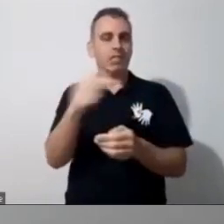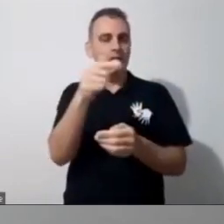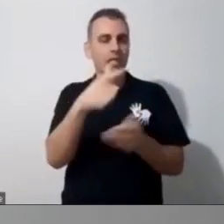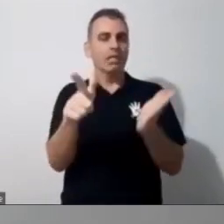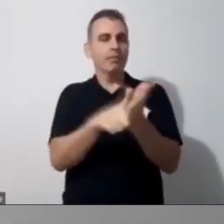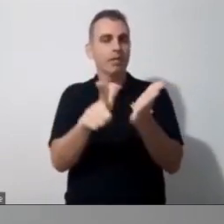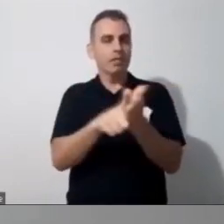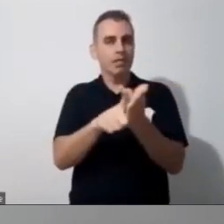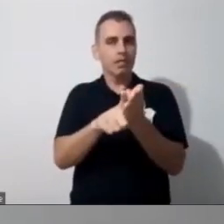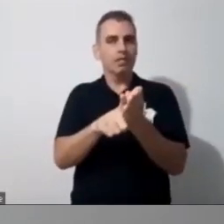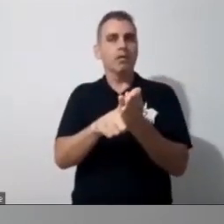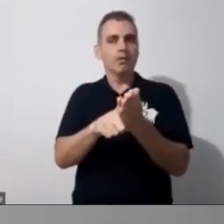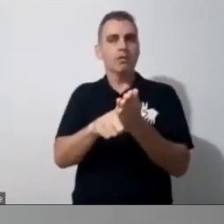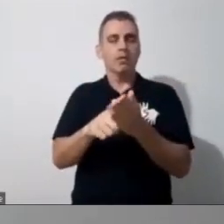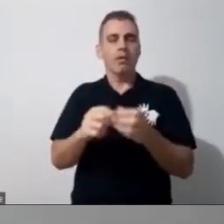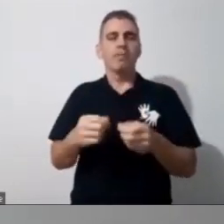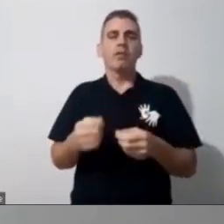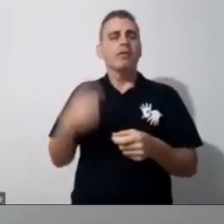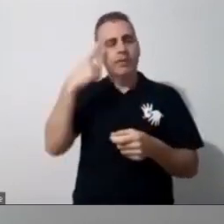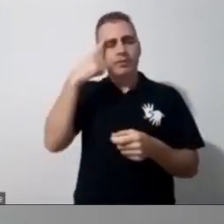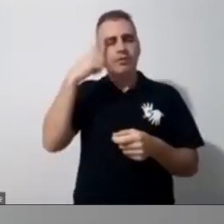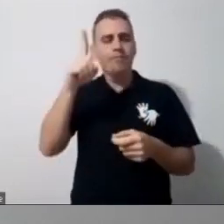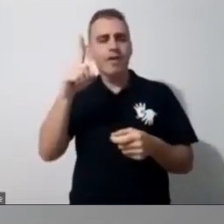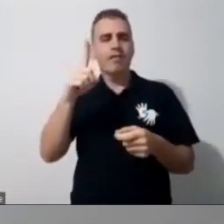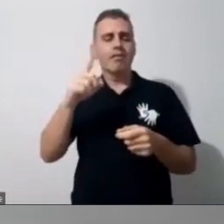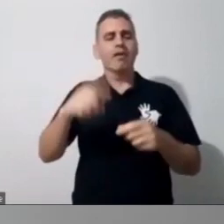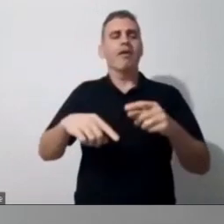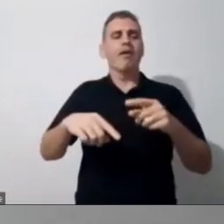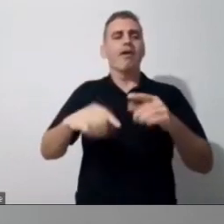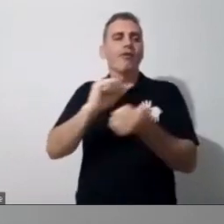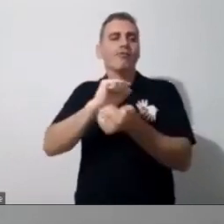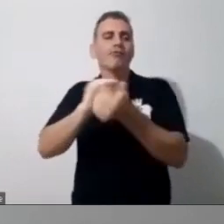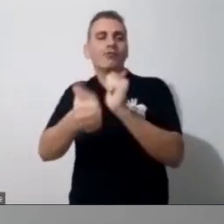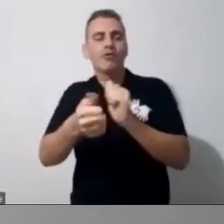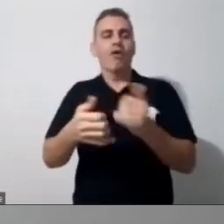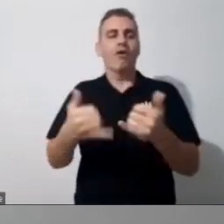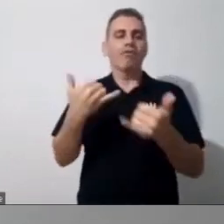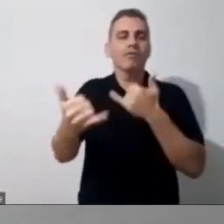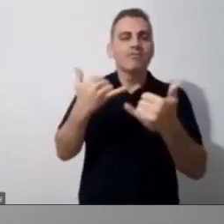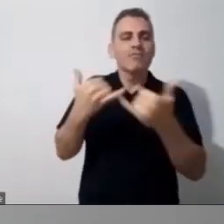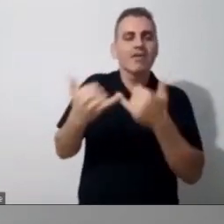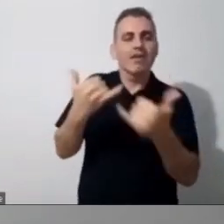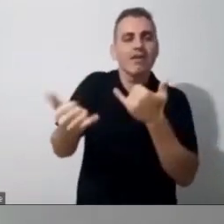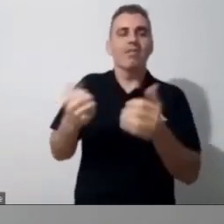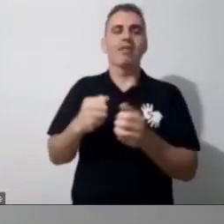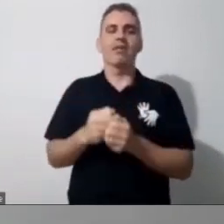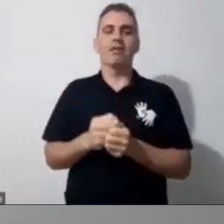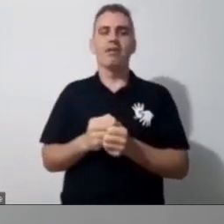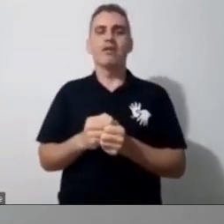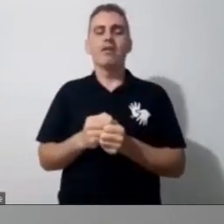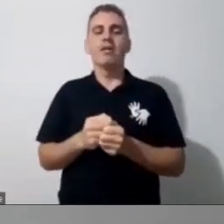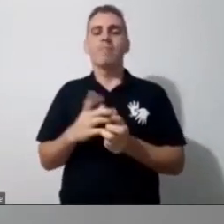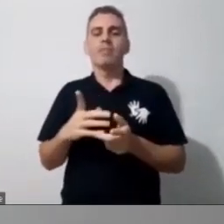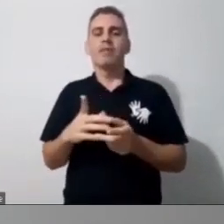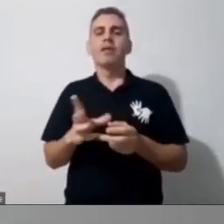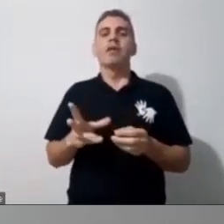pensa jogos, brincadeiras, tudo, tudo, e essa coisa, assim, por isso que eu digo, a